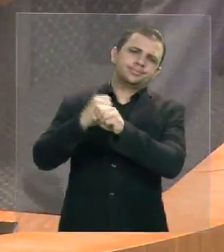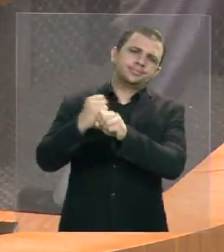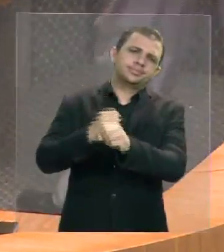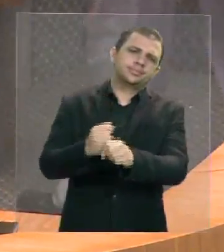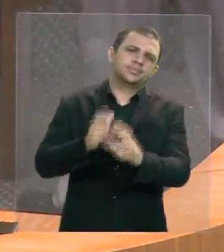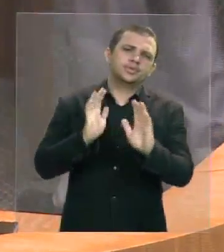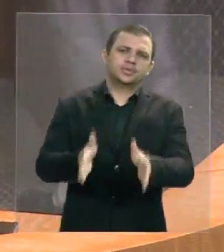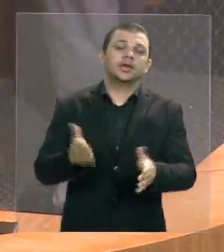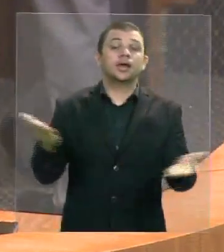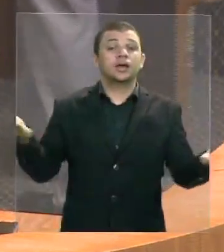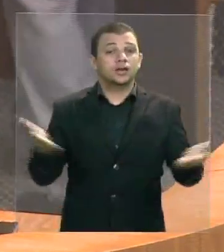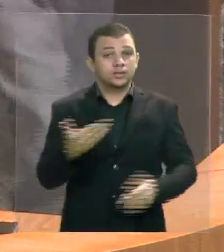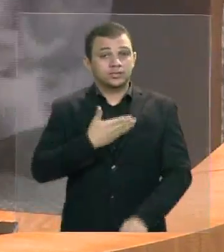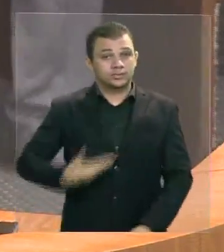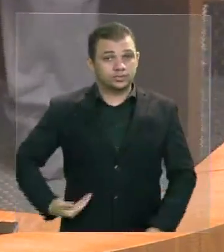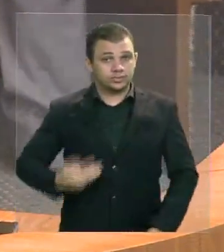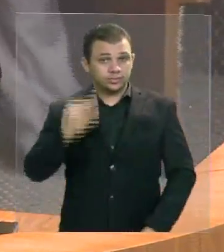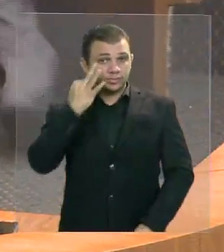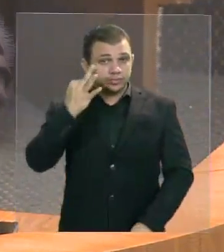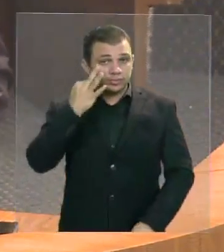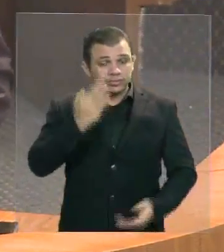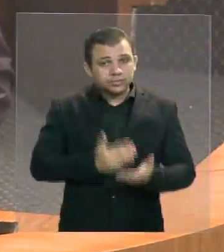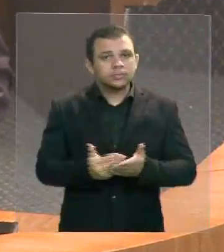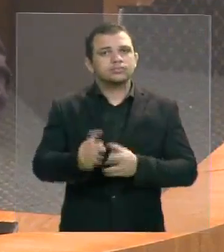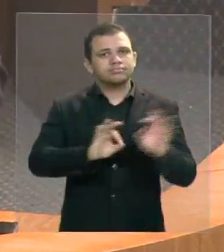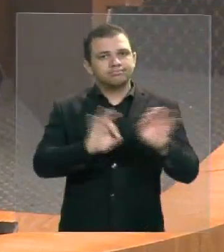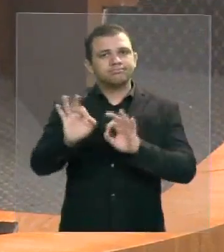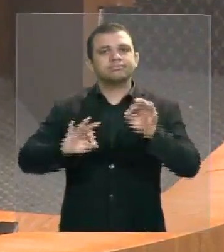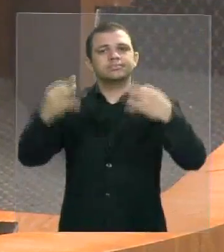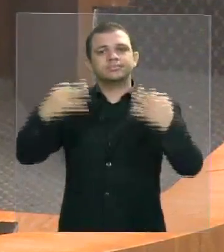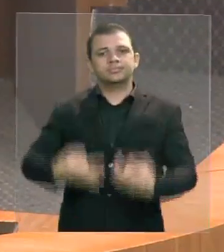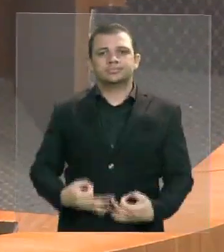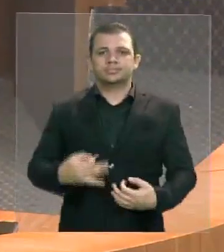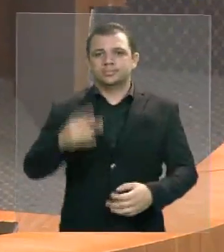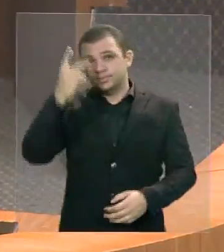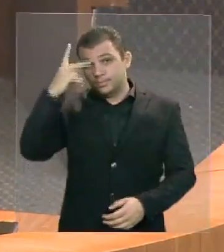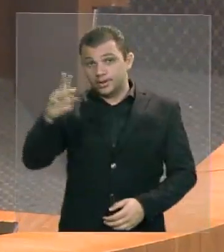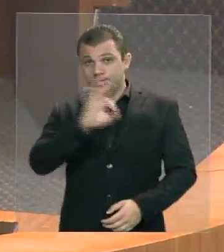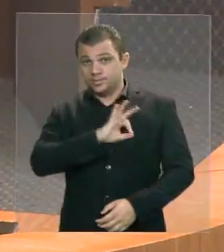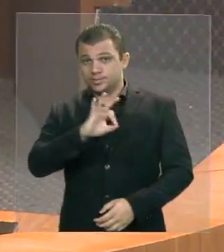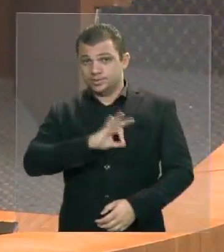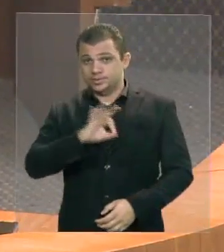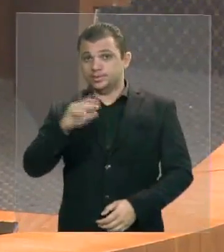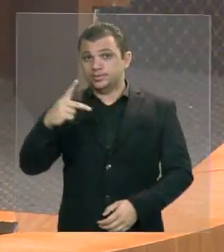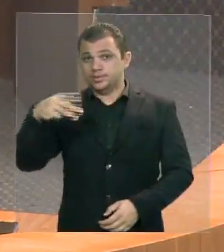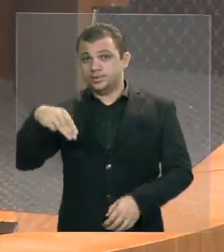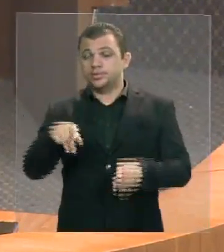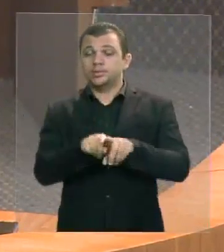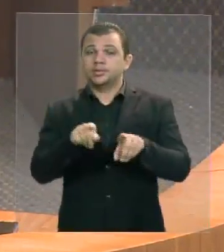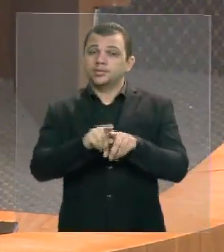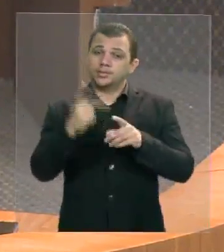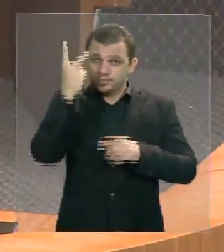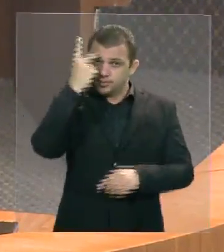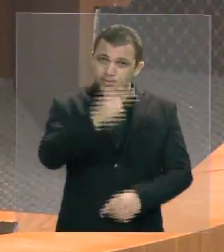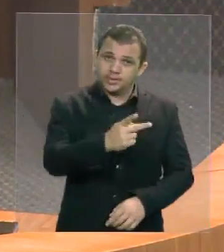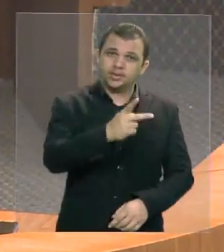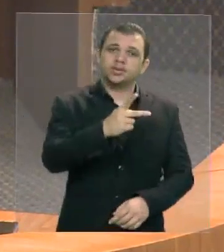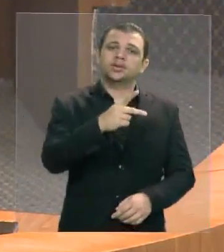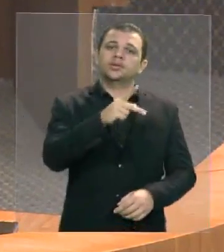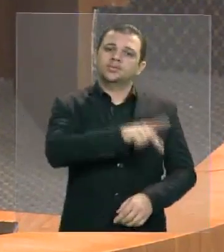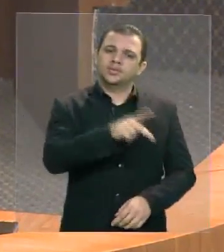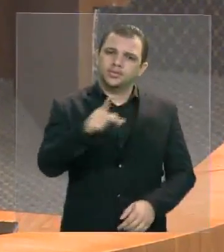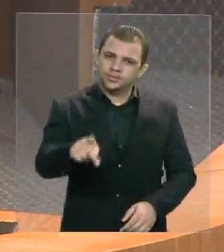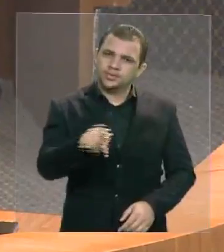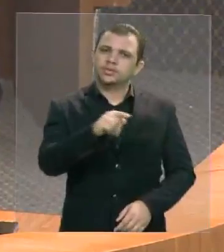que agora o governador Flávio Verdino está fazendo justiça não só com a Polícia Militar, mas também com os professores com as suas progressões que há